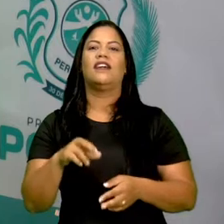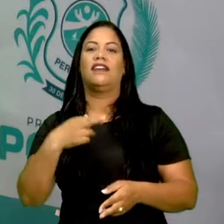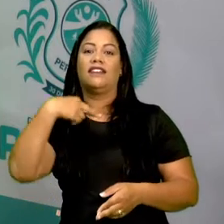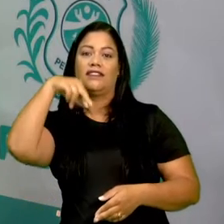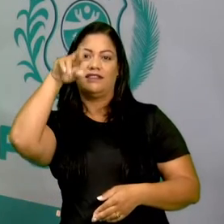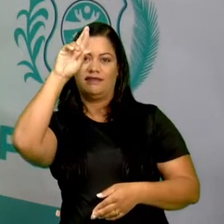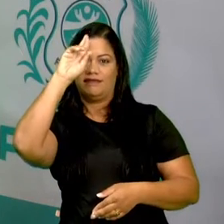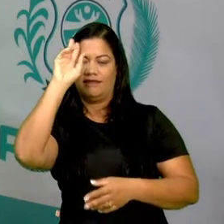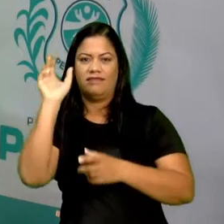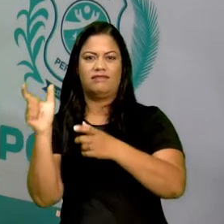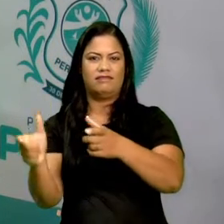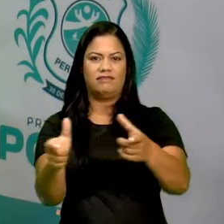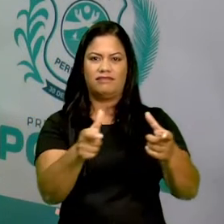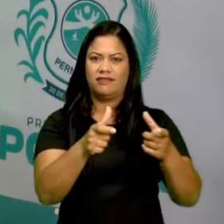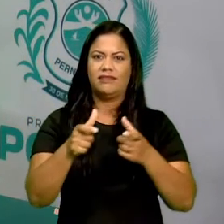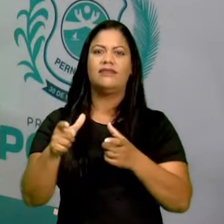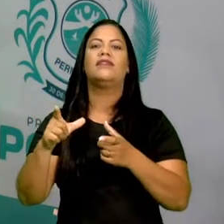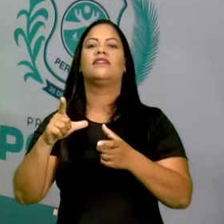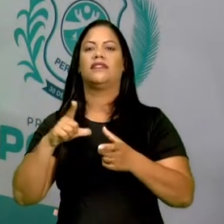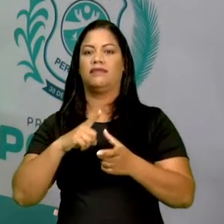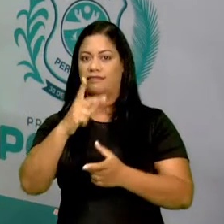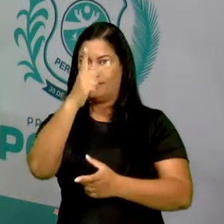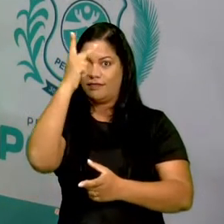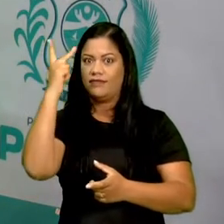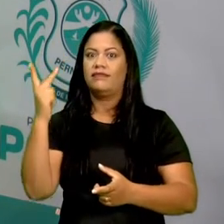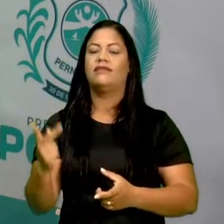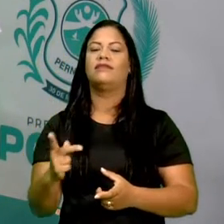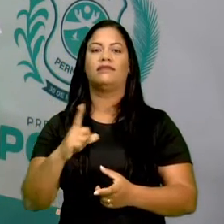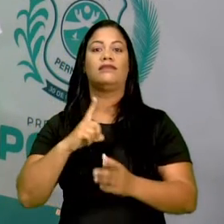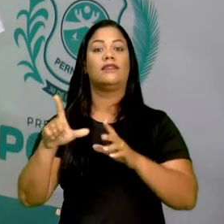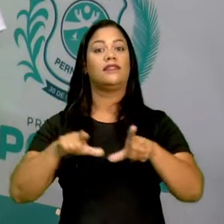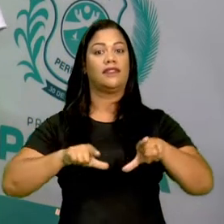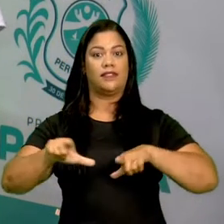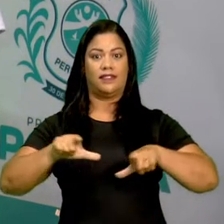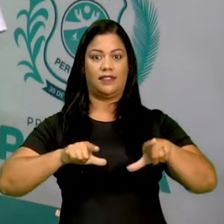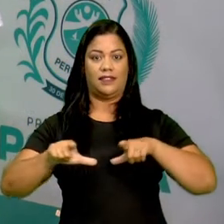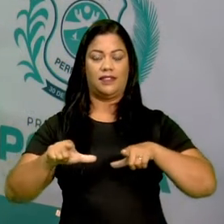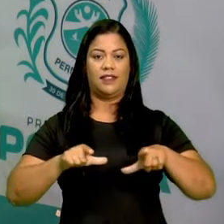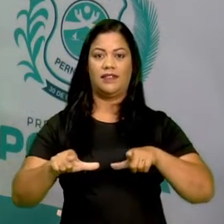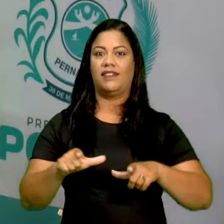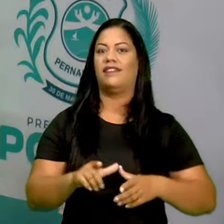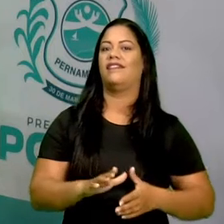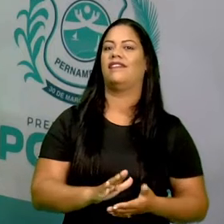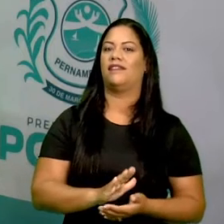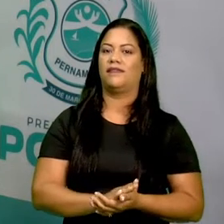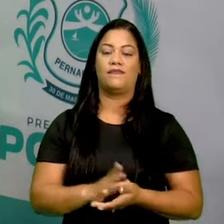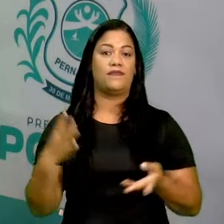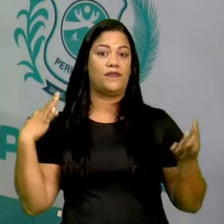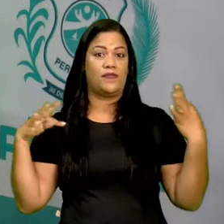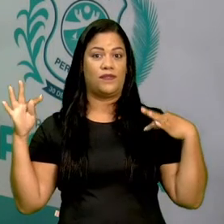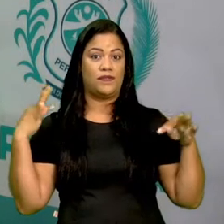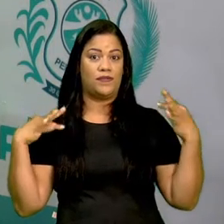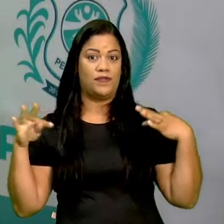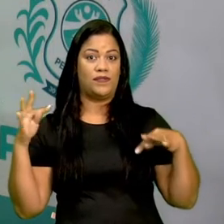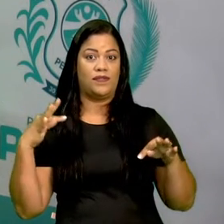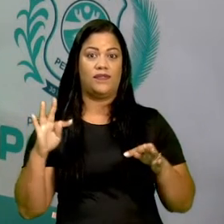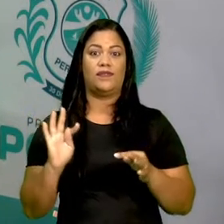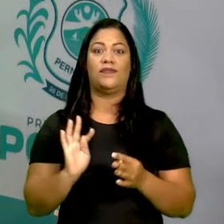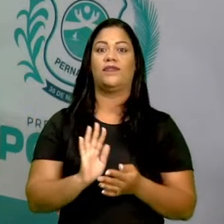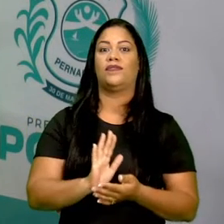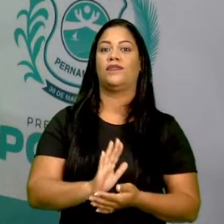Promove muitas oportunidades de emprego na área da hortelaria, do turismo também,